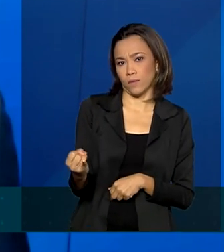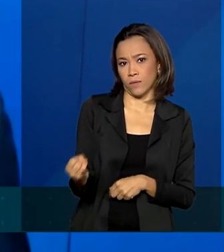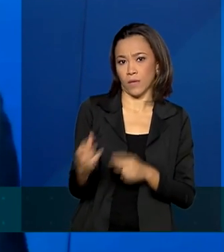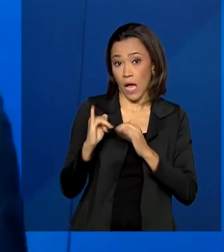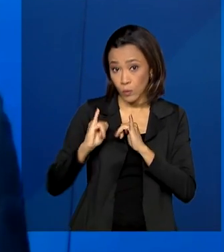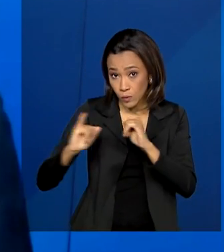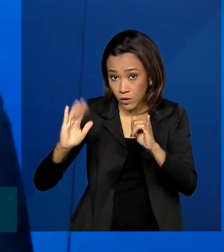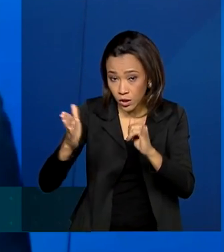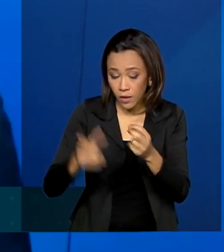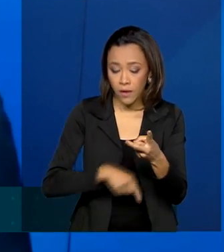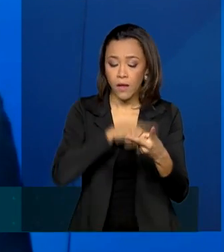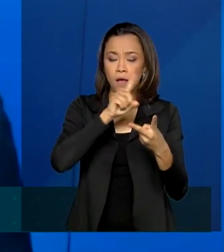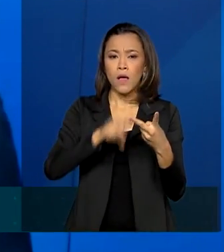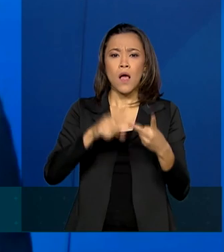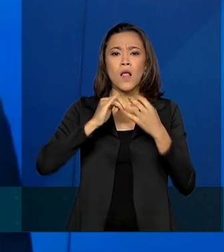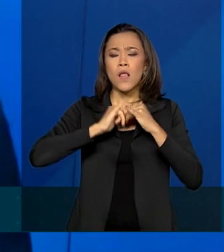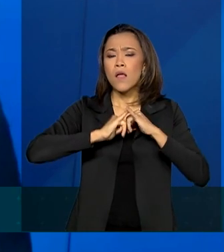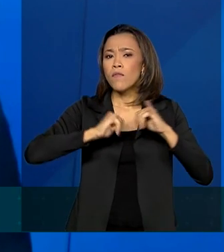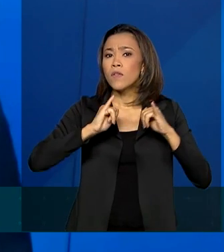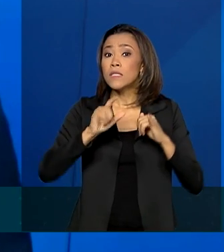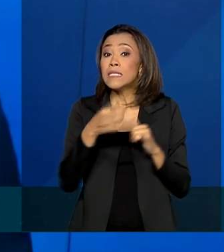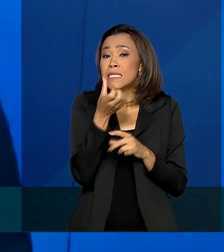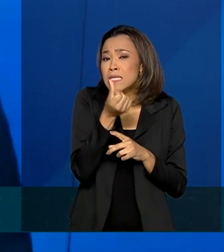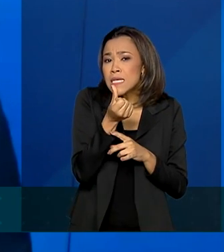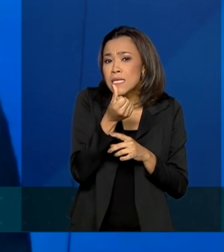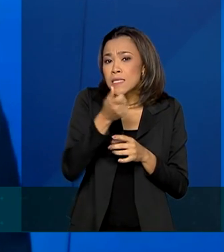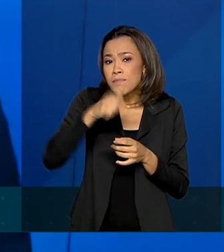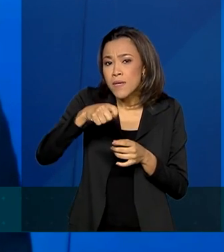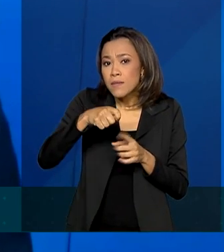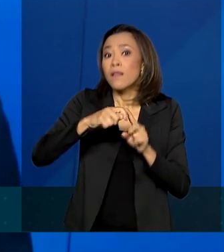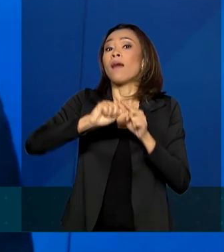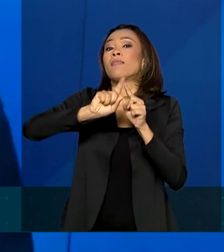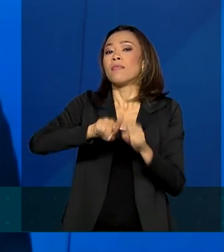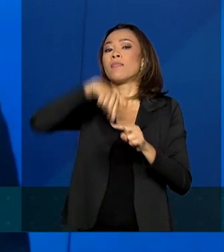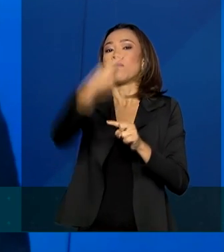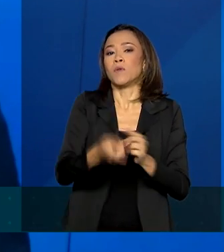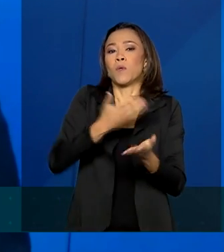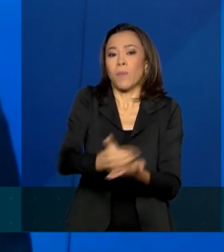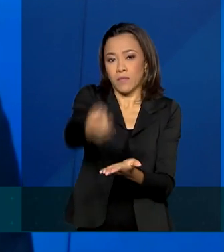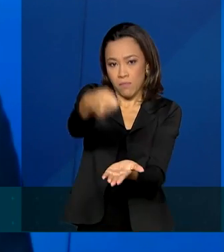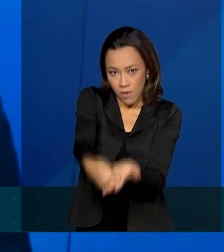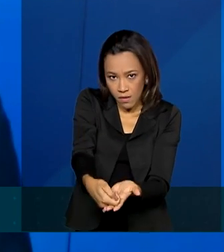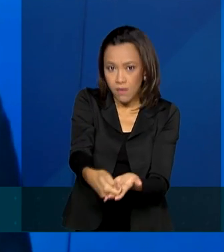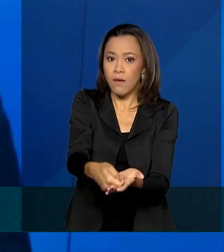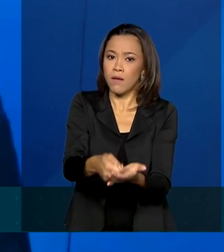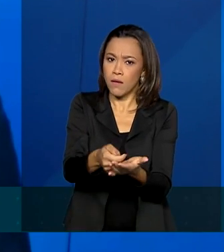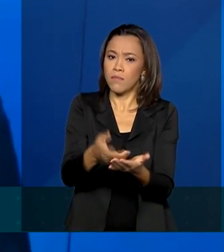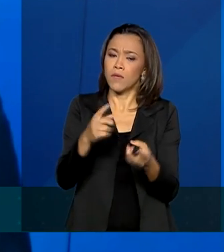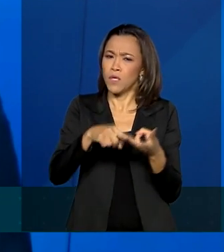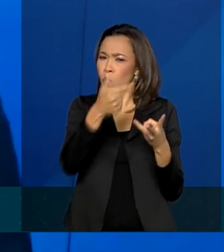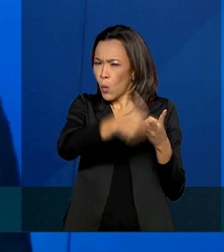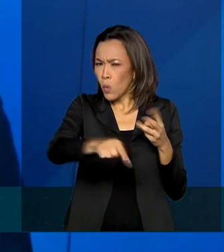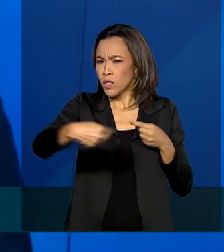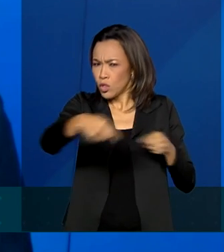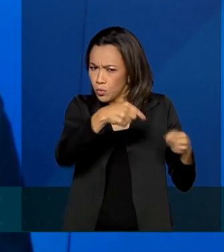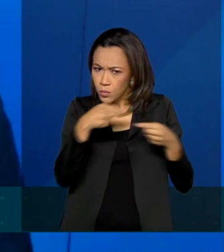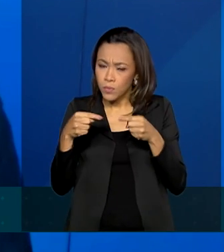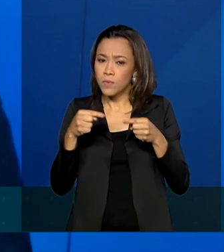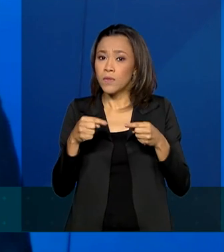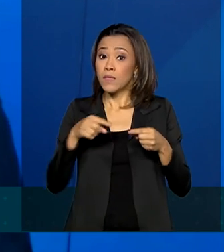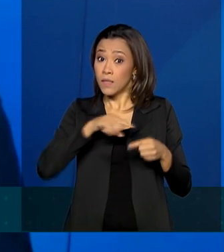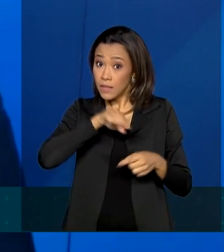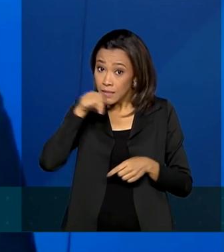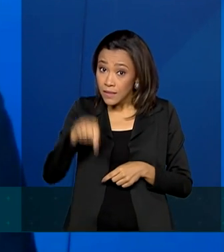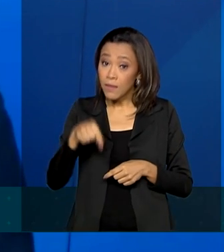inovações como os seis meses de carência e outras que nós discutimos faz com que a